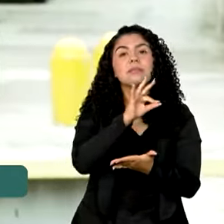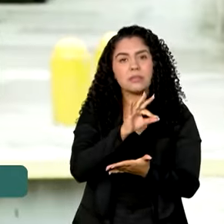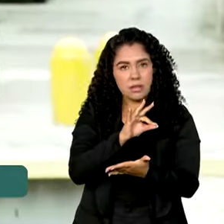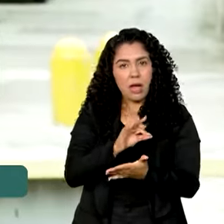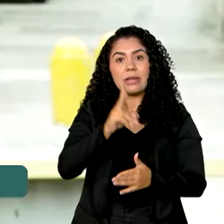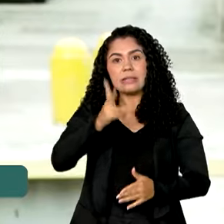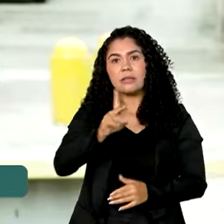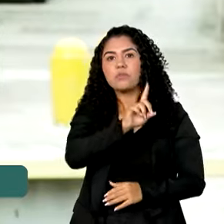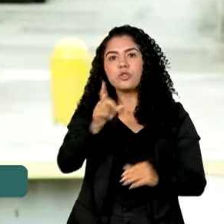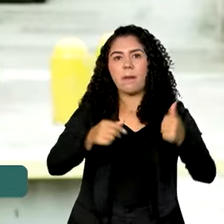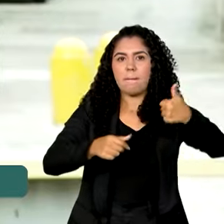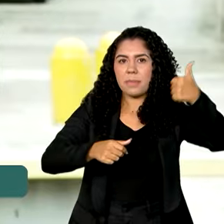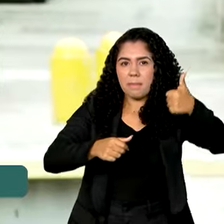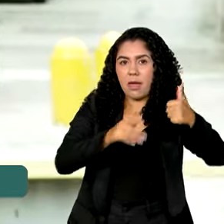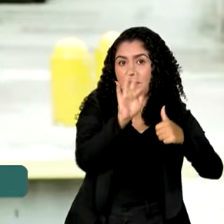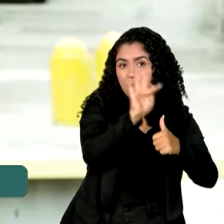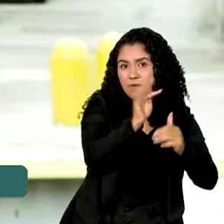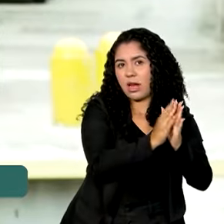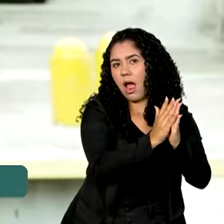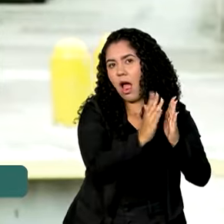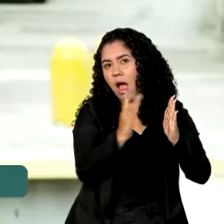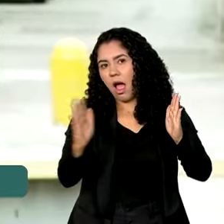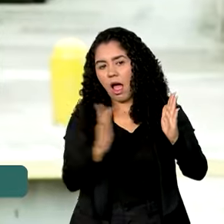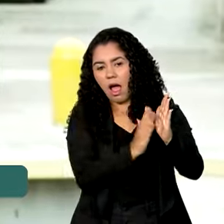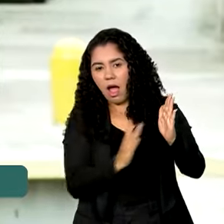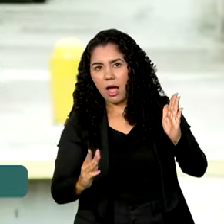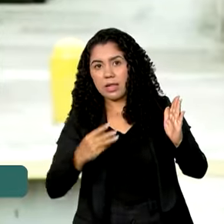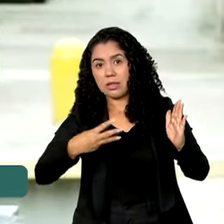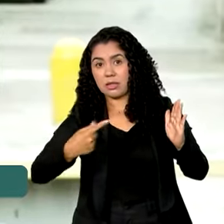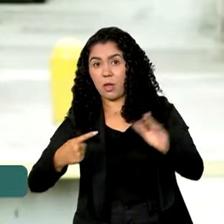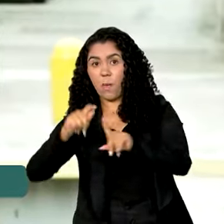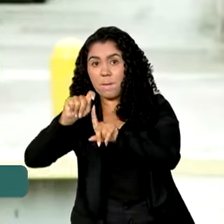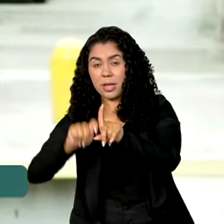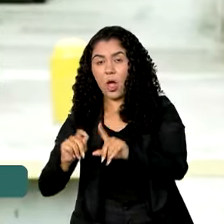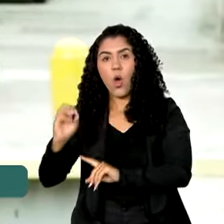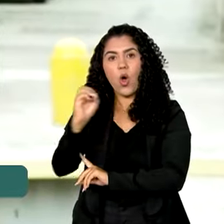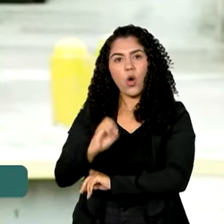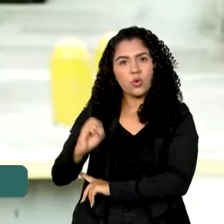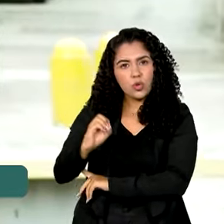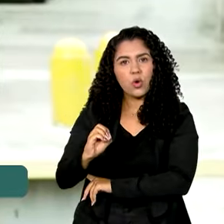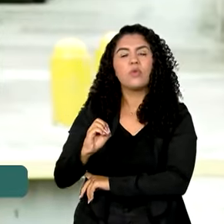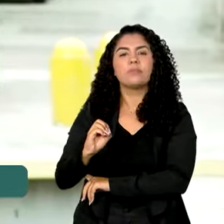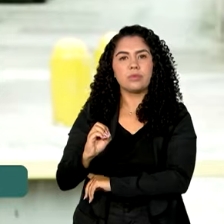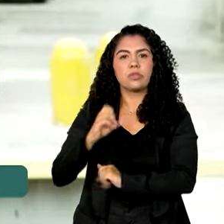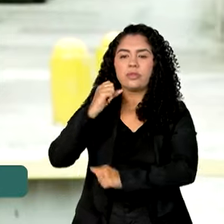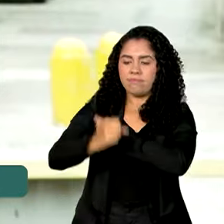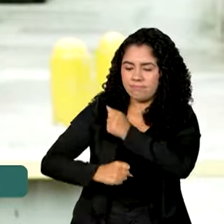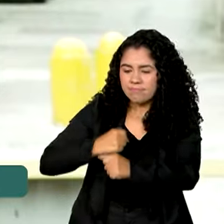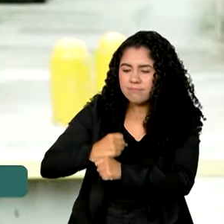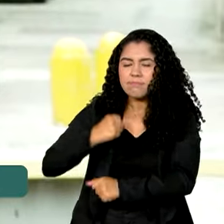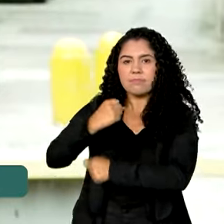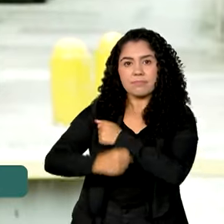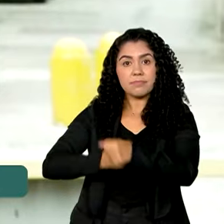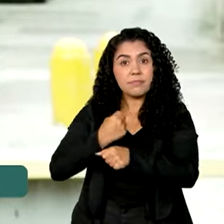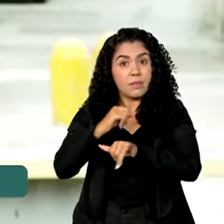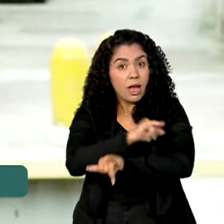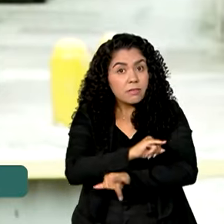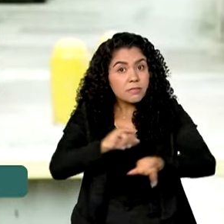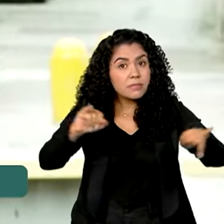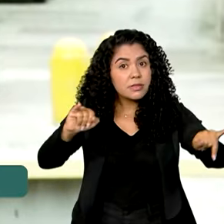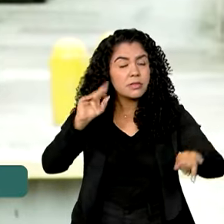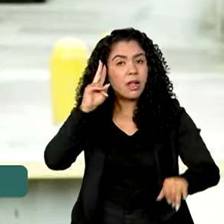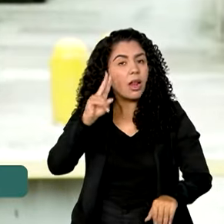sempre do dia 1º de fevereiro a 31 de outubro de cada ano. E a gente lembra que essas inscrições